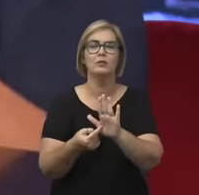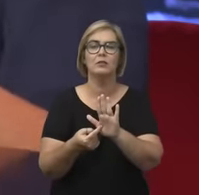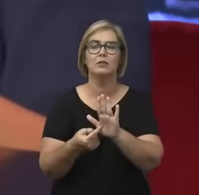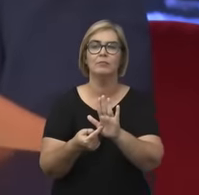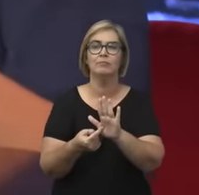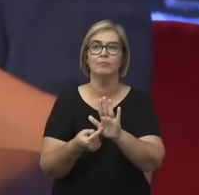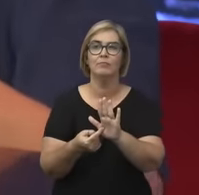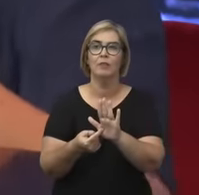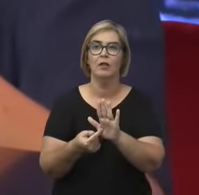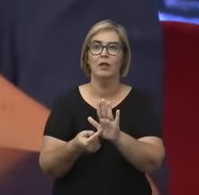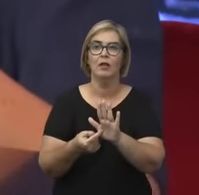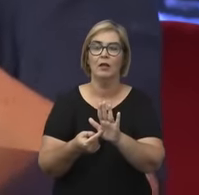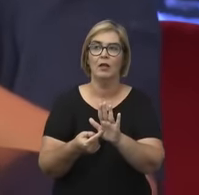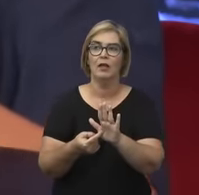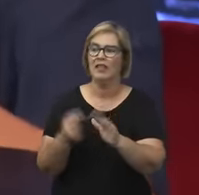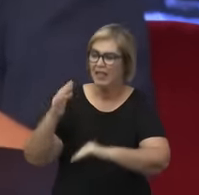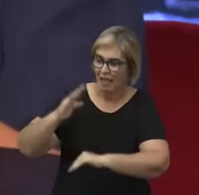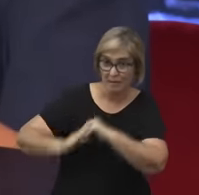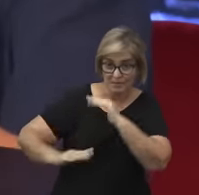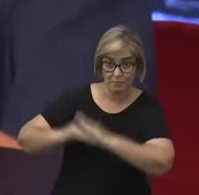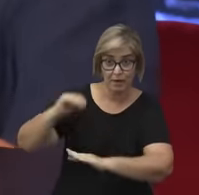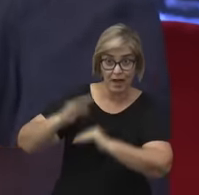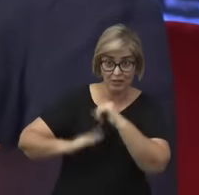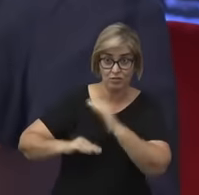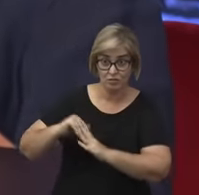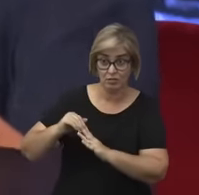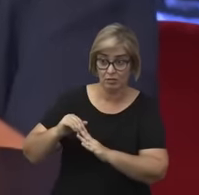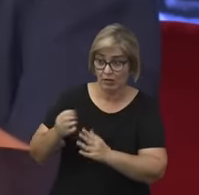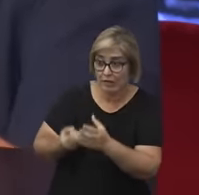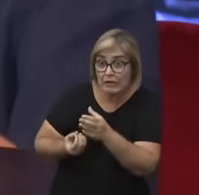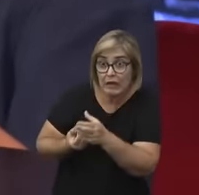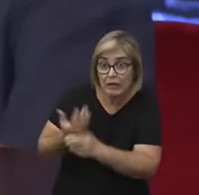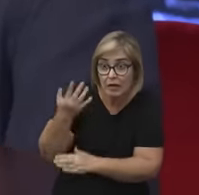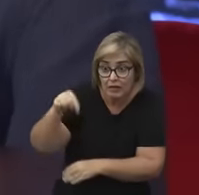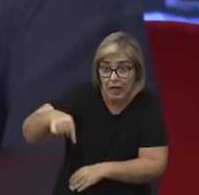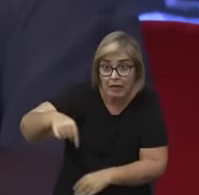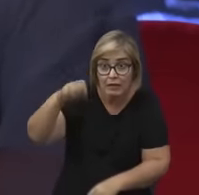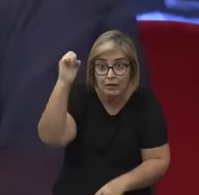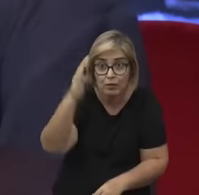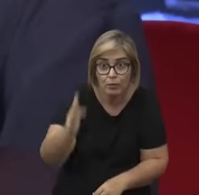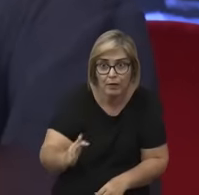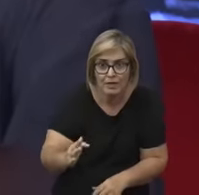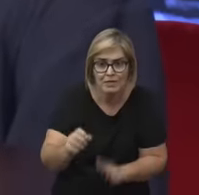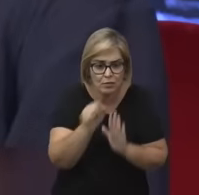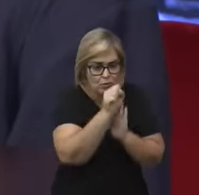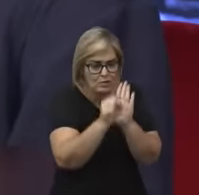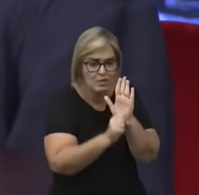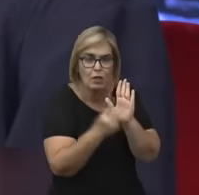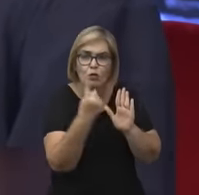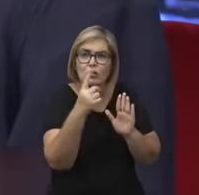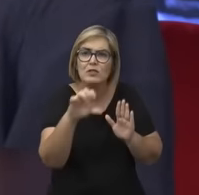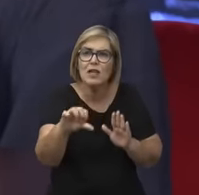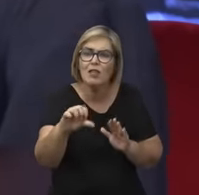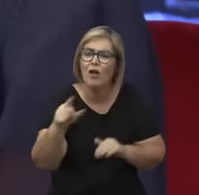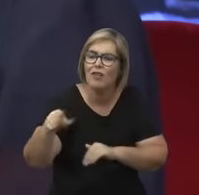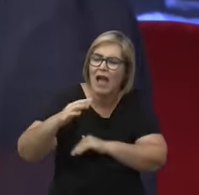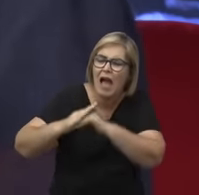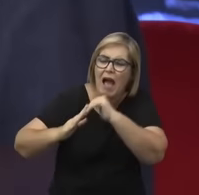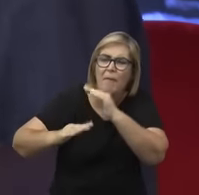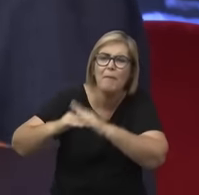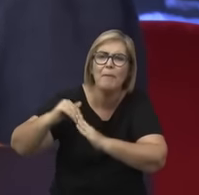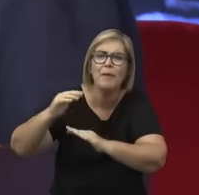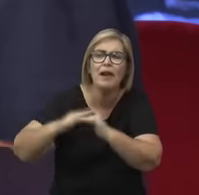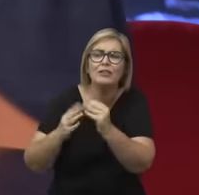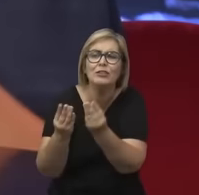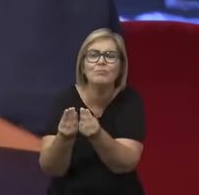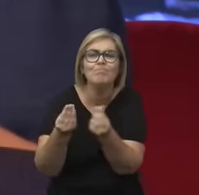estado, os hábitos que estão sendo criados no Brasil no começo do século XIX são hábitos que estão